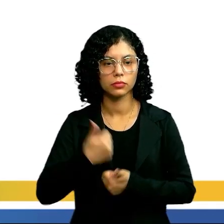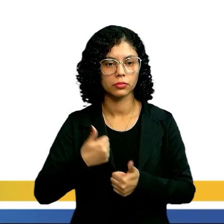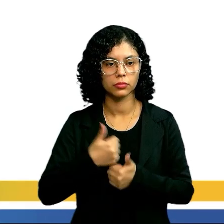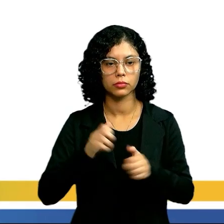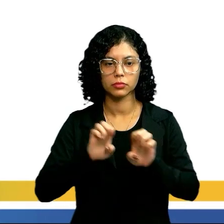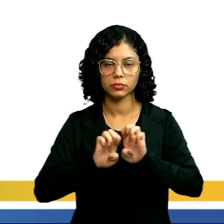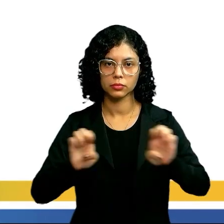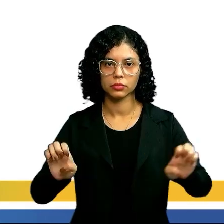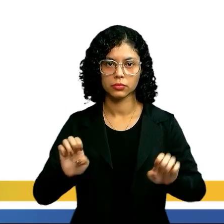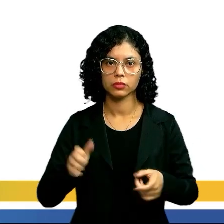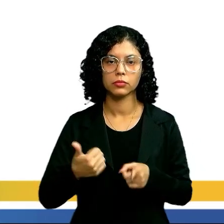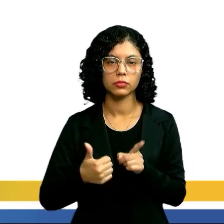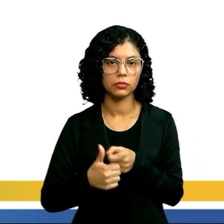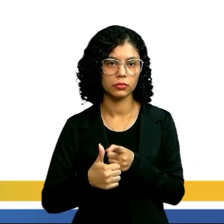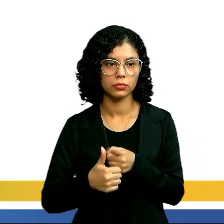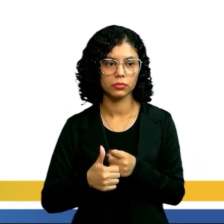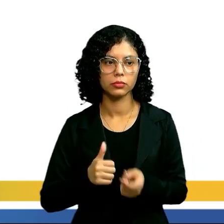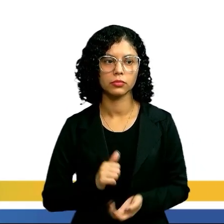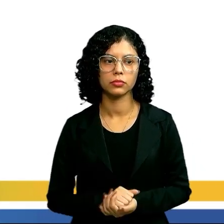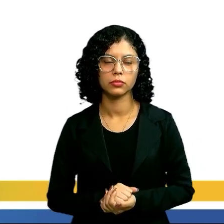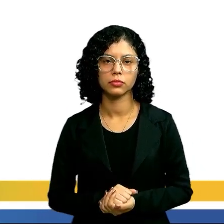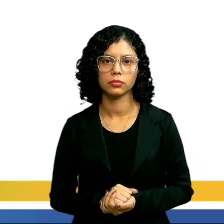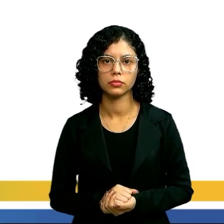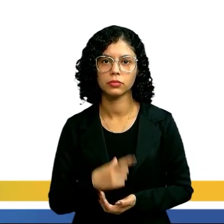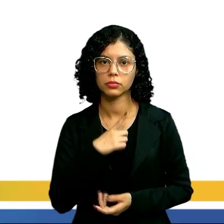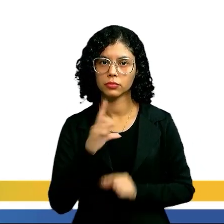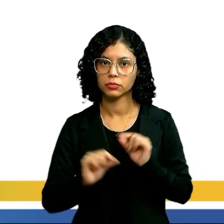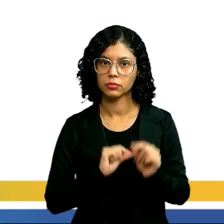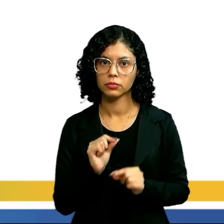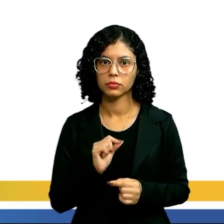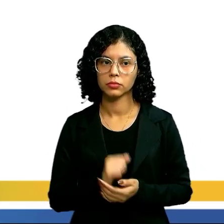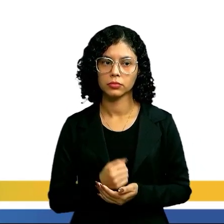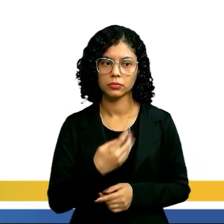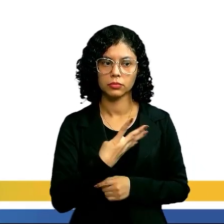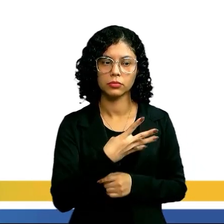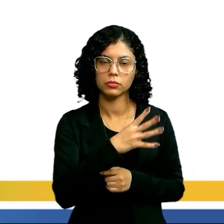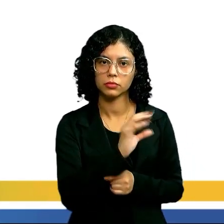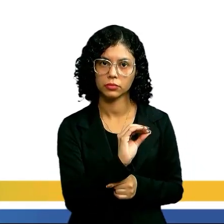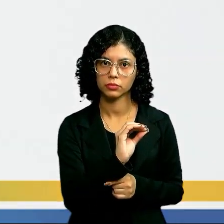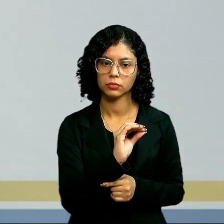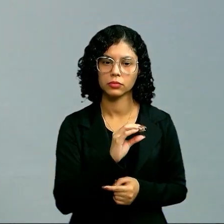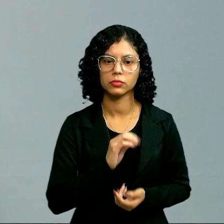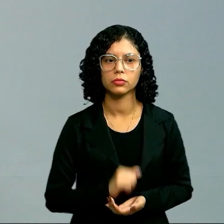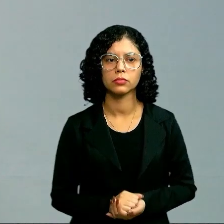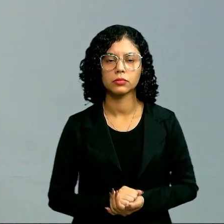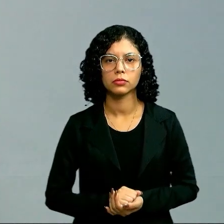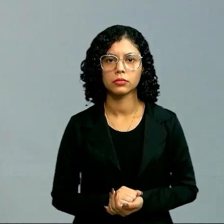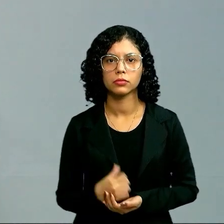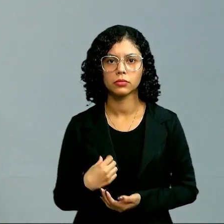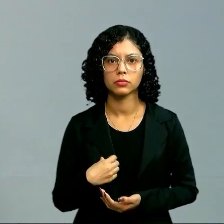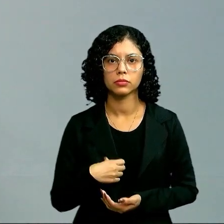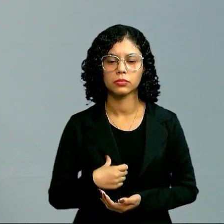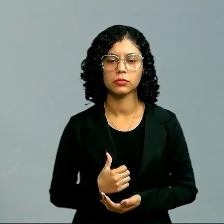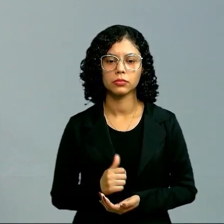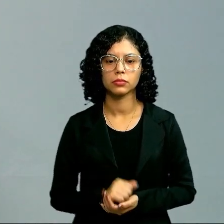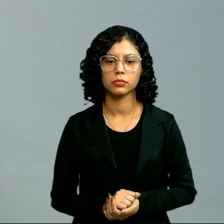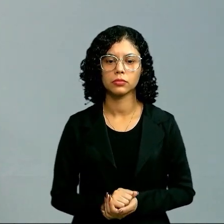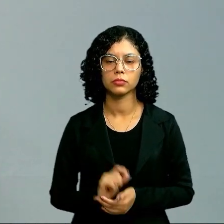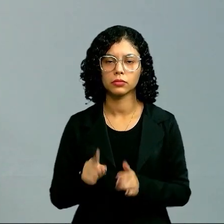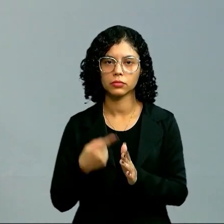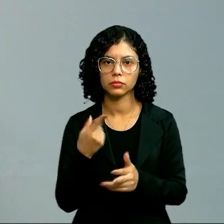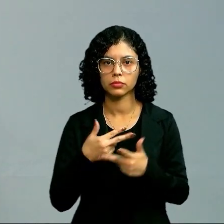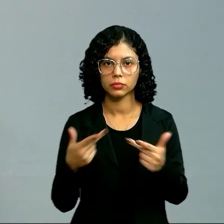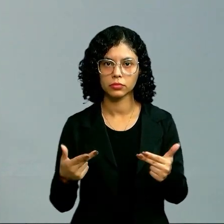substituindo na equação 1, temos aí que mostrar. Primeira